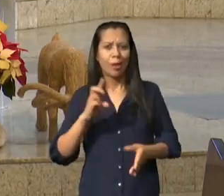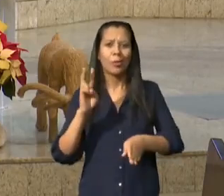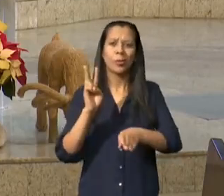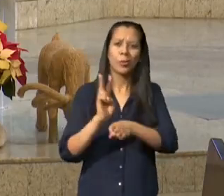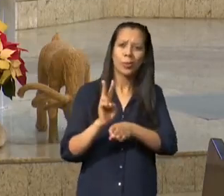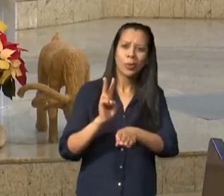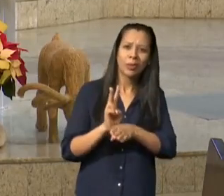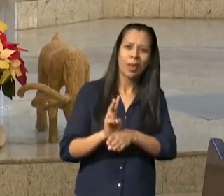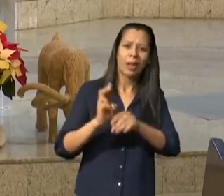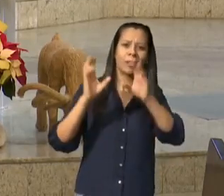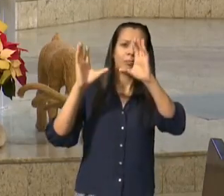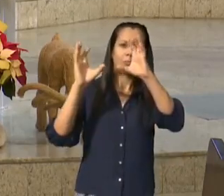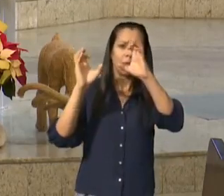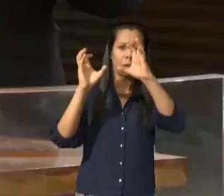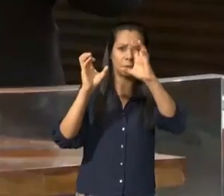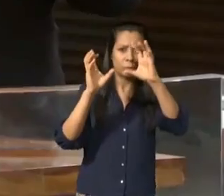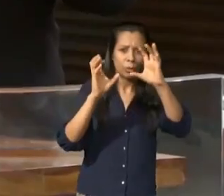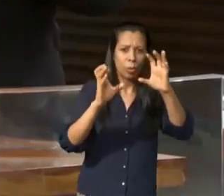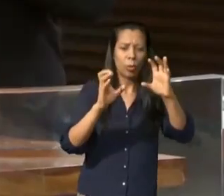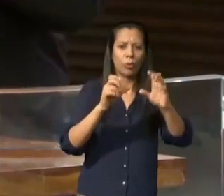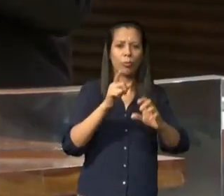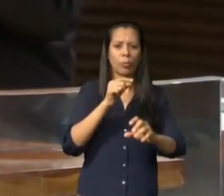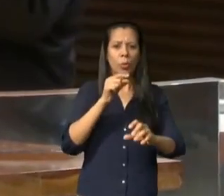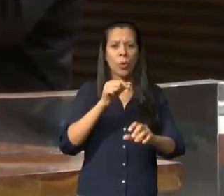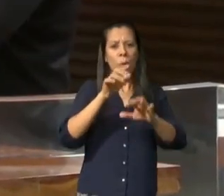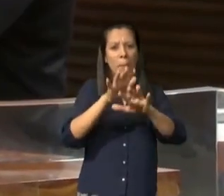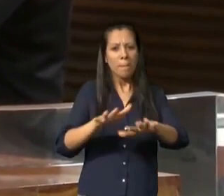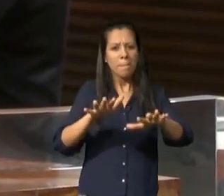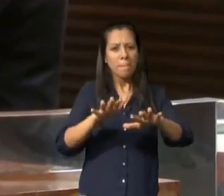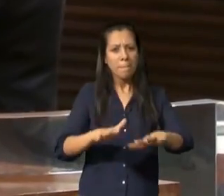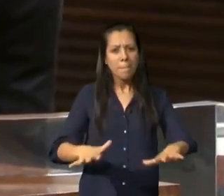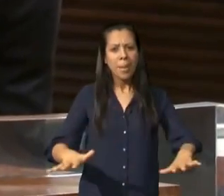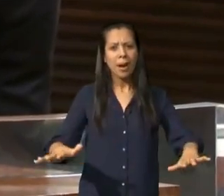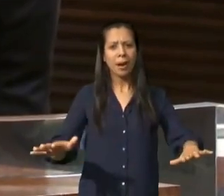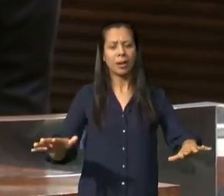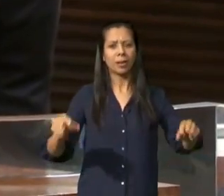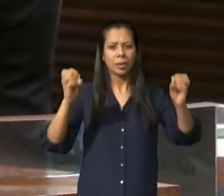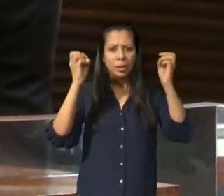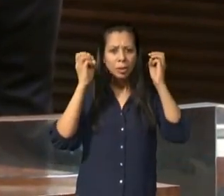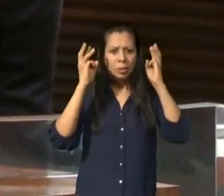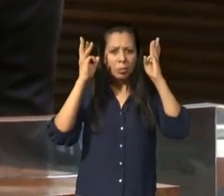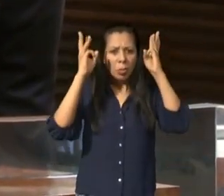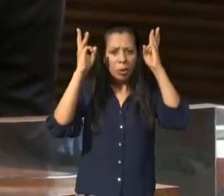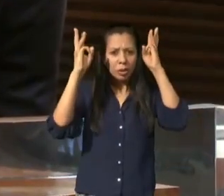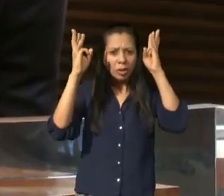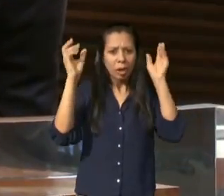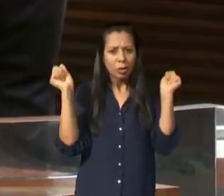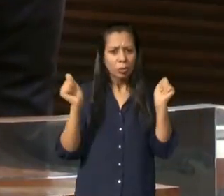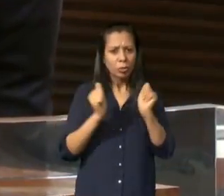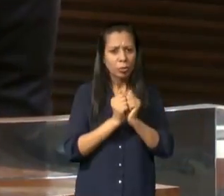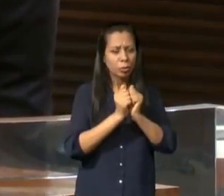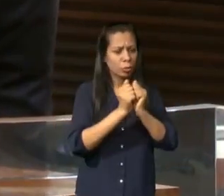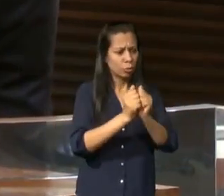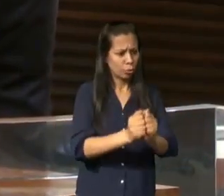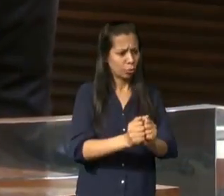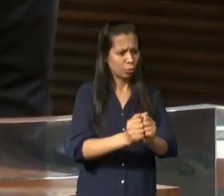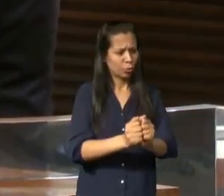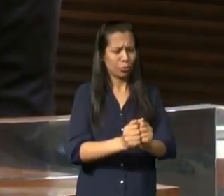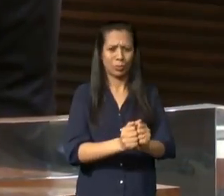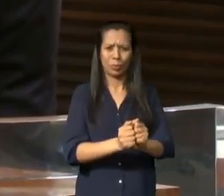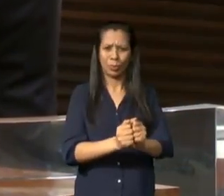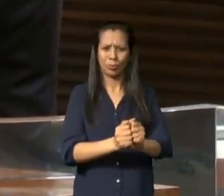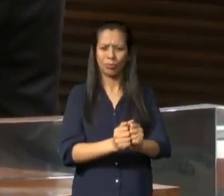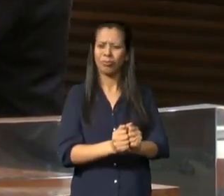será que eles passaram pelo rito do batismo como nós conhecemos como Jesus instituiu? não, não é desse